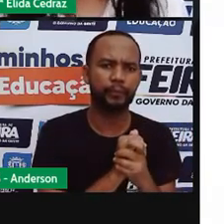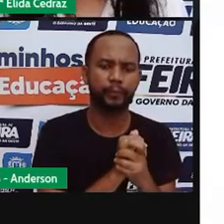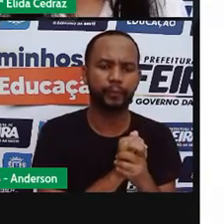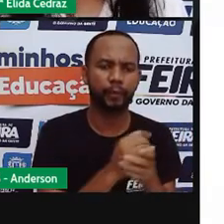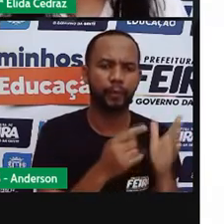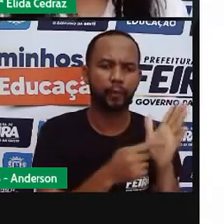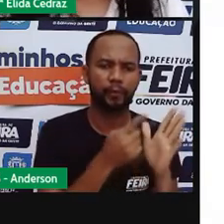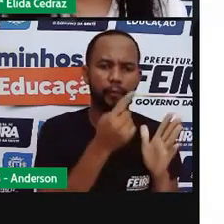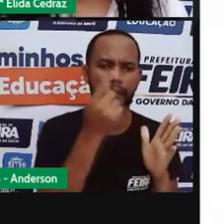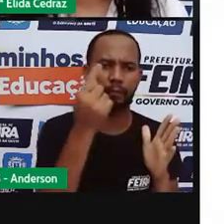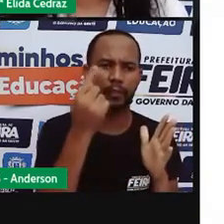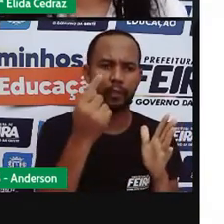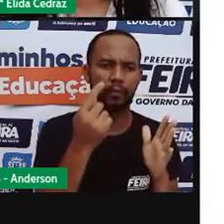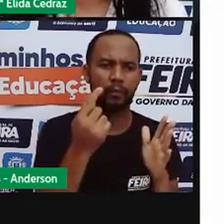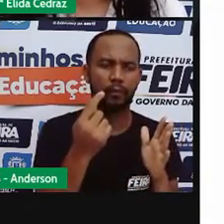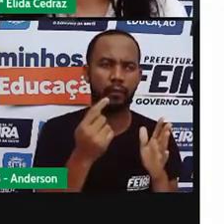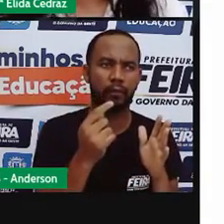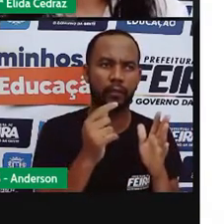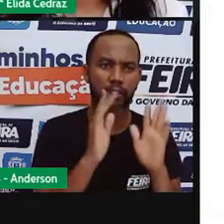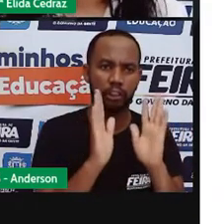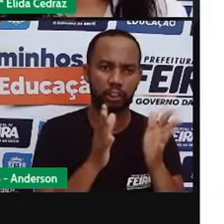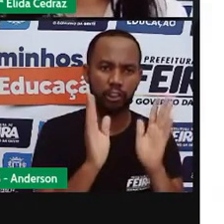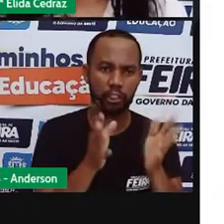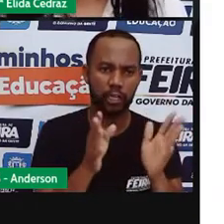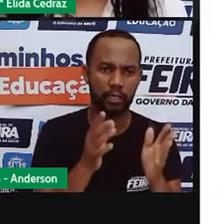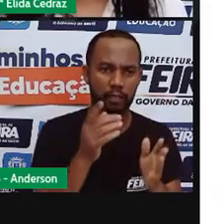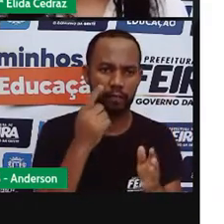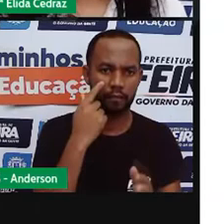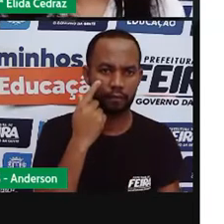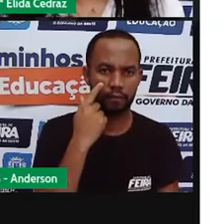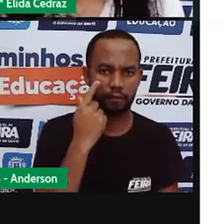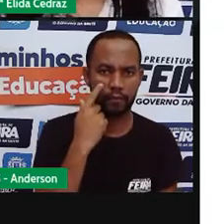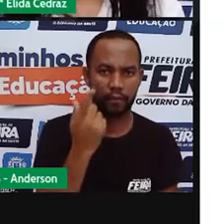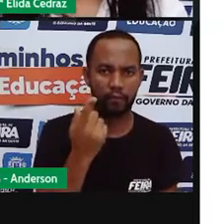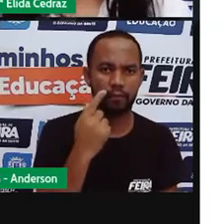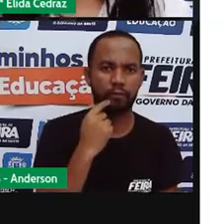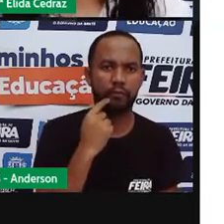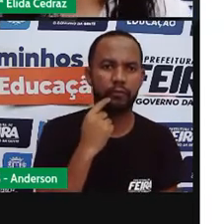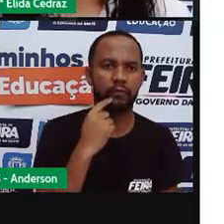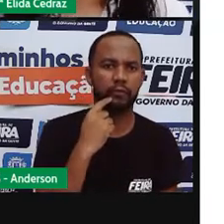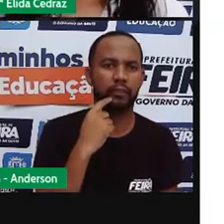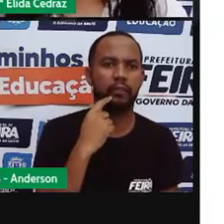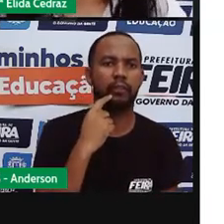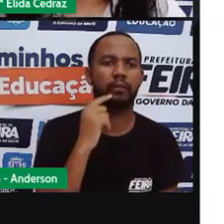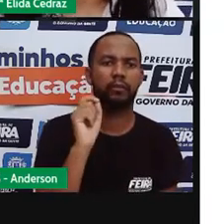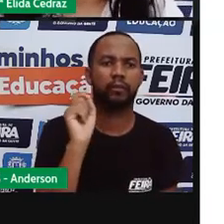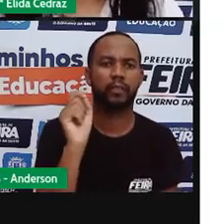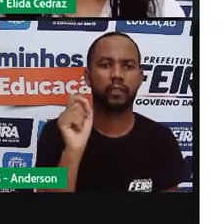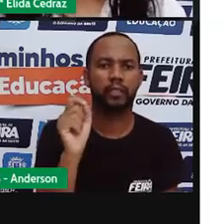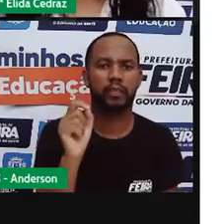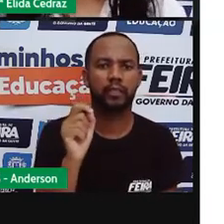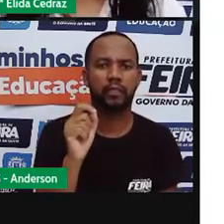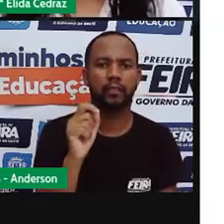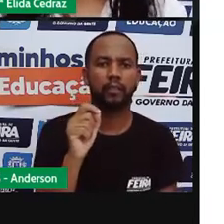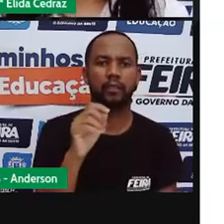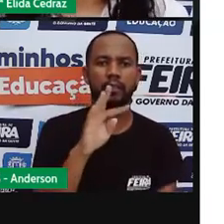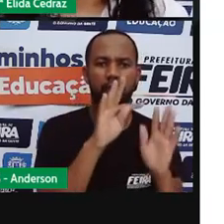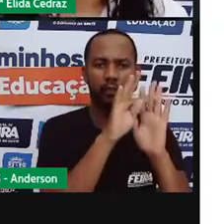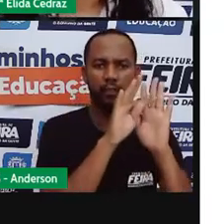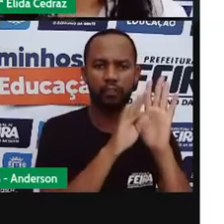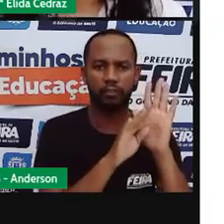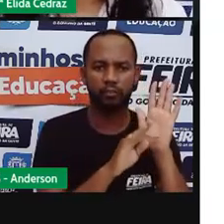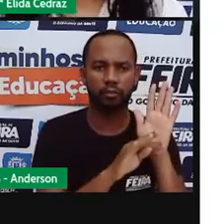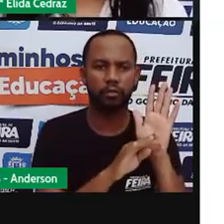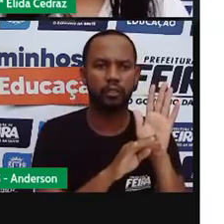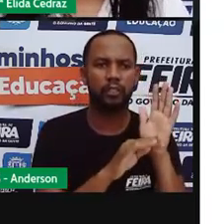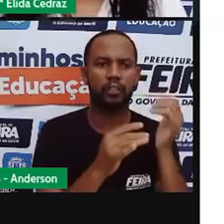Primeiro, como o nome já diz, instrucional. Eles são textos informativos com